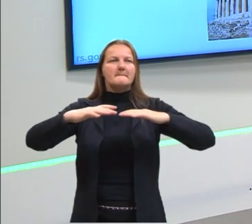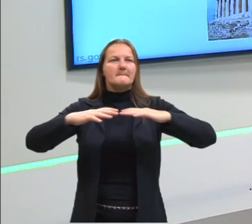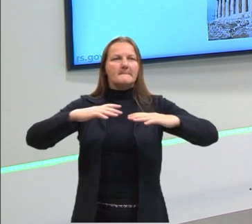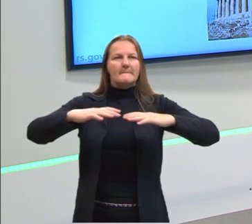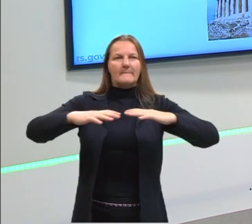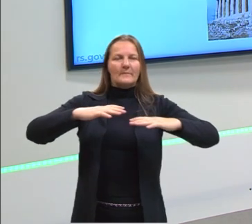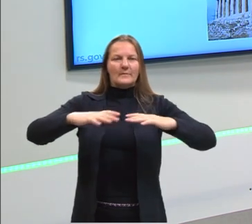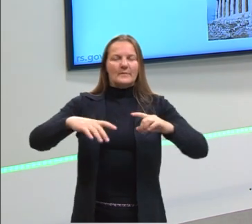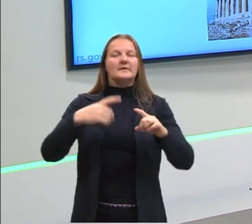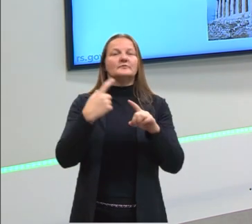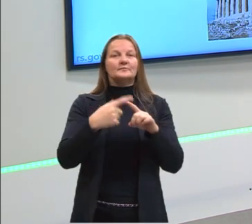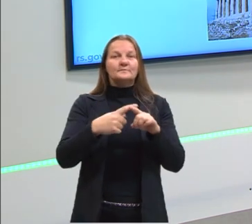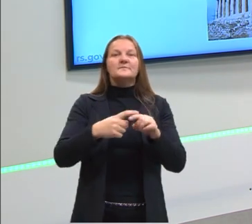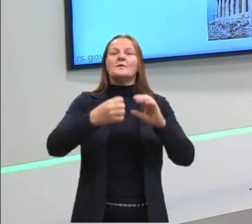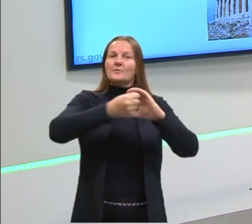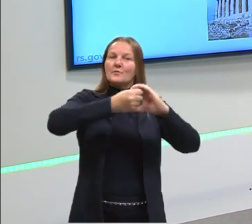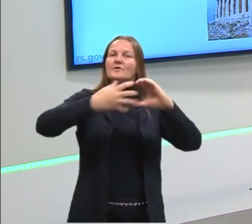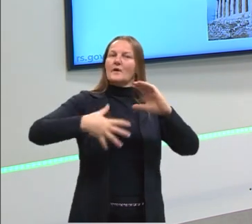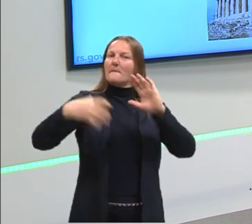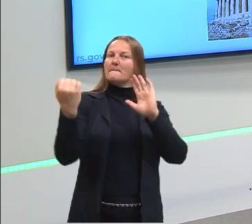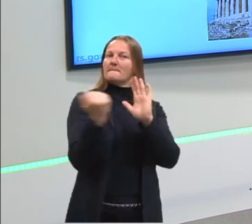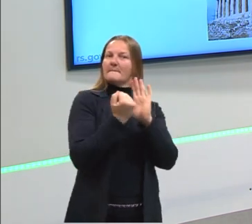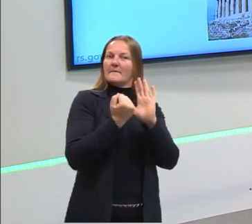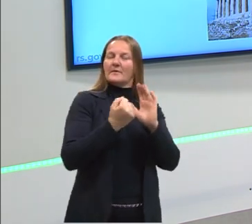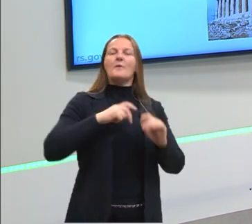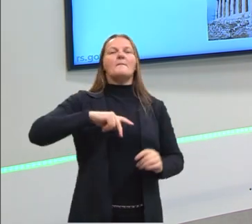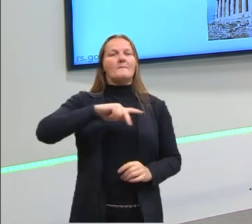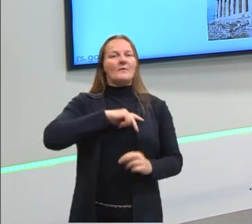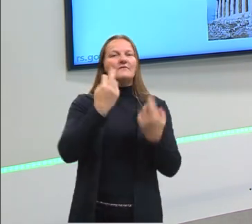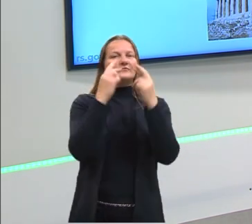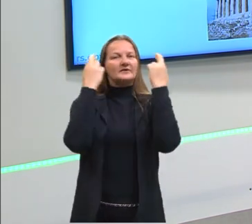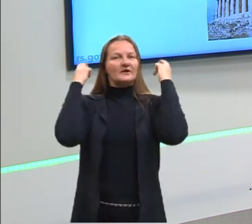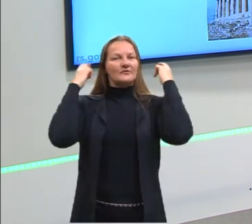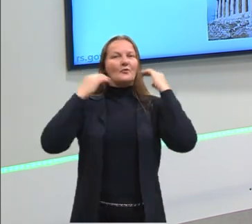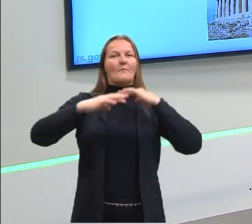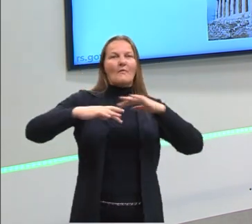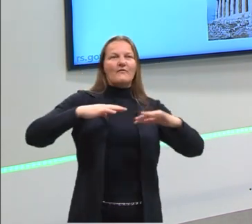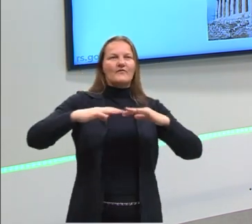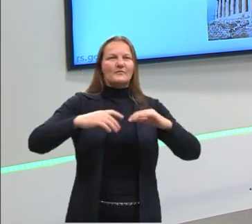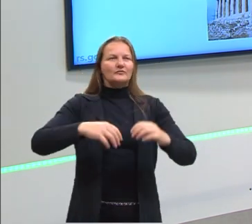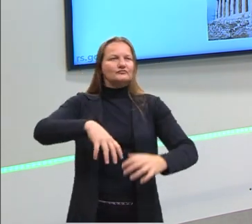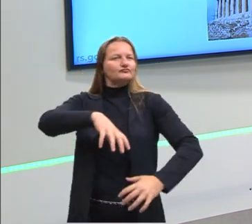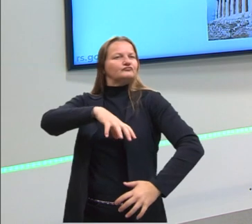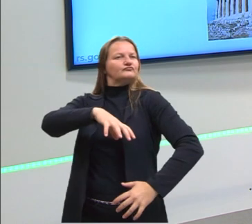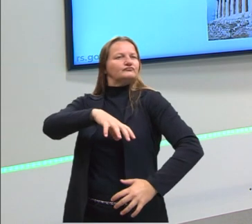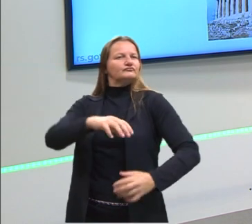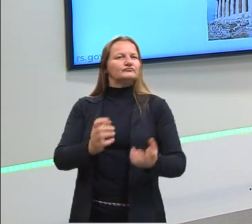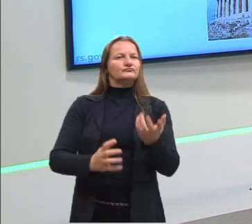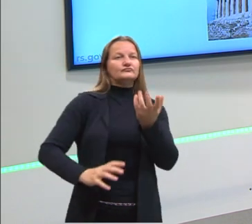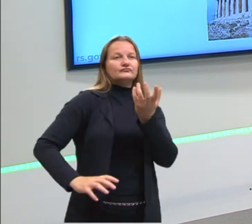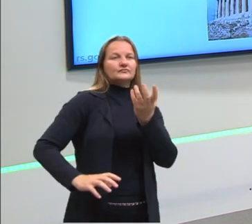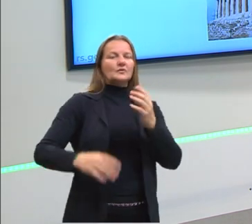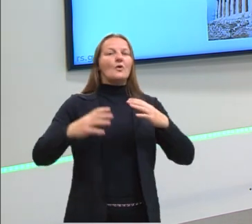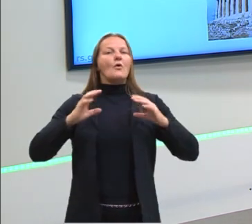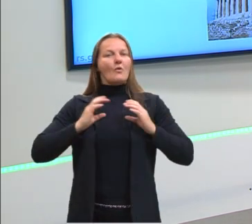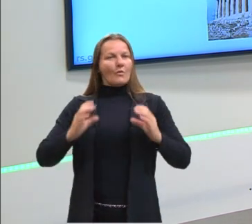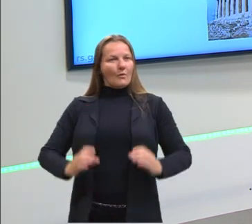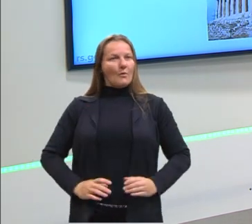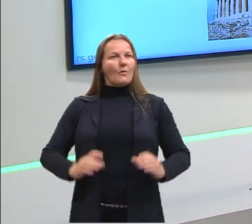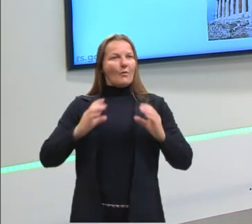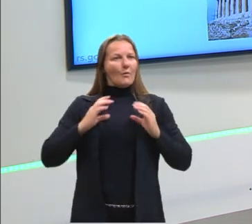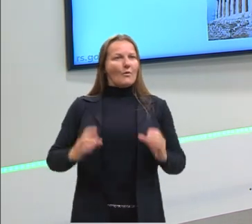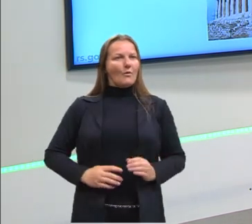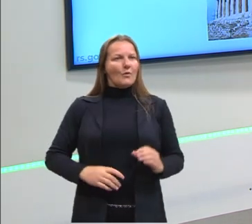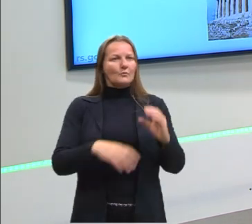Essa é uma característica muito marcante também do povo grego. Esse estudo da anatomia, esse estudo do corpo humano,